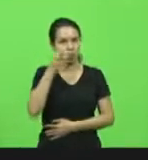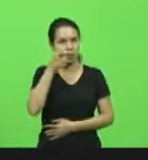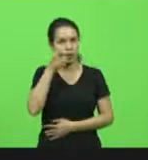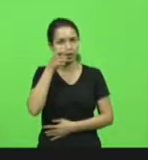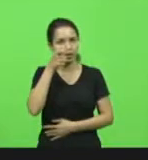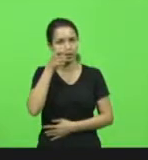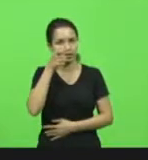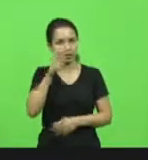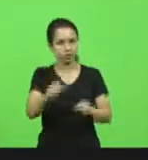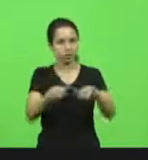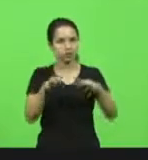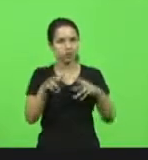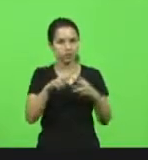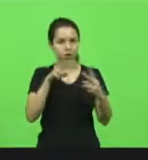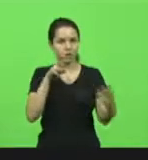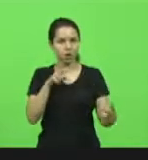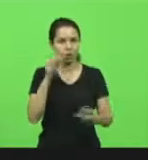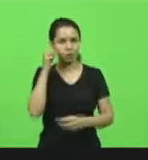sessão de forma virtual.